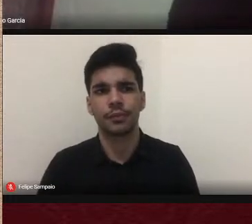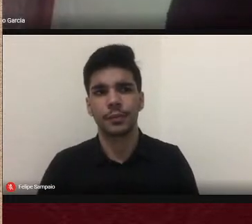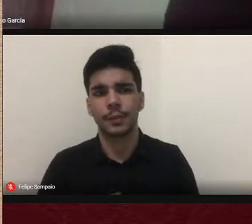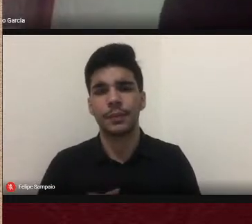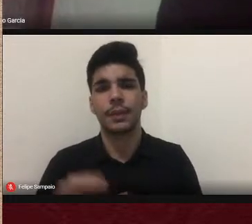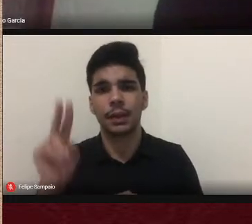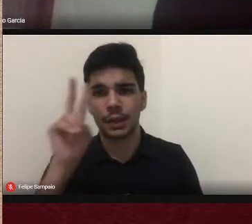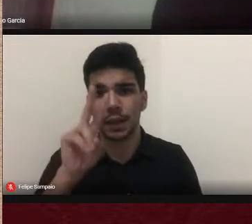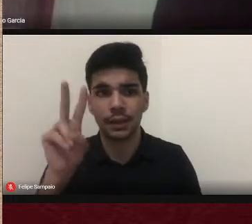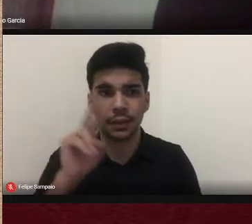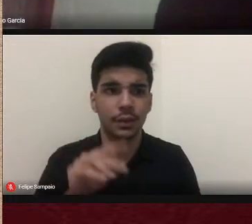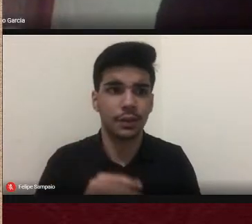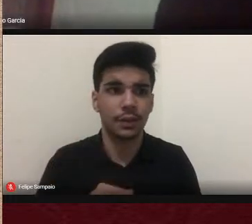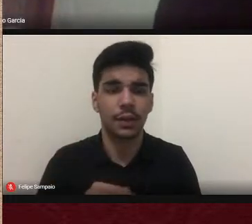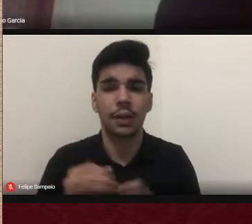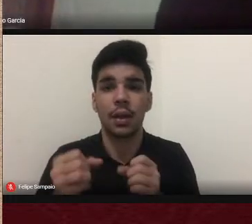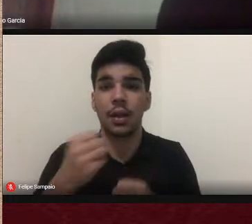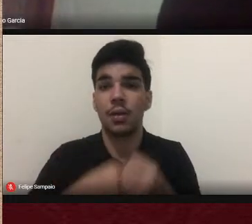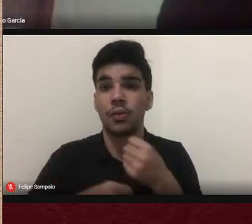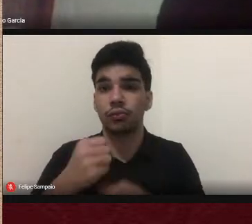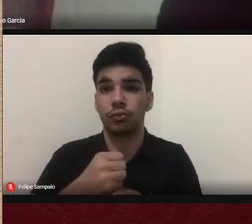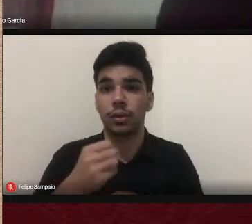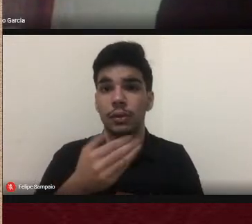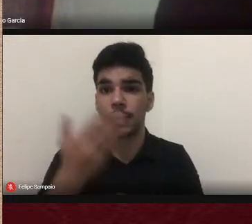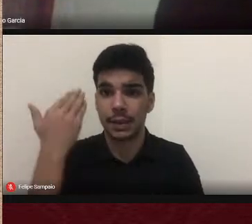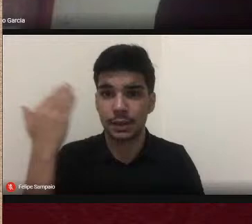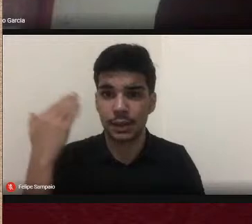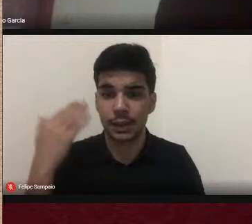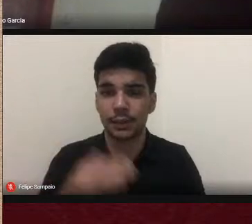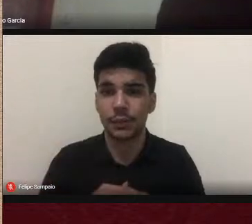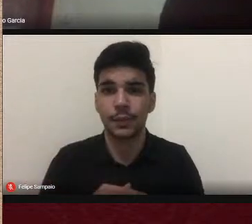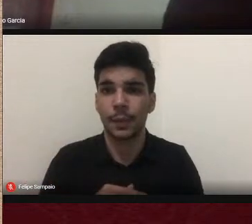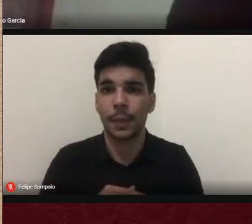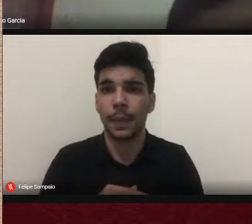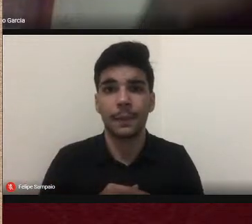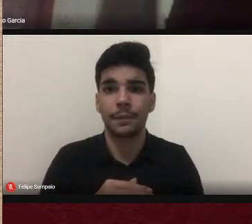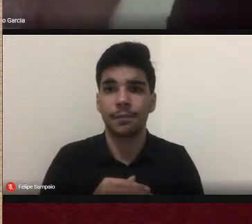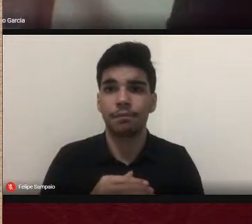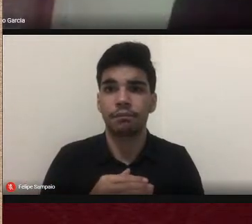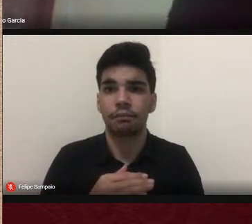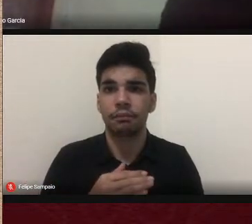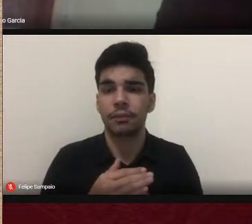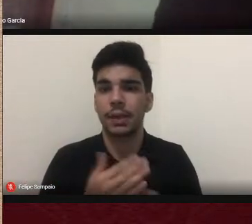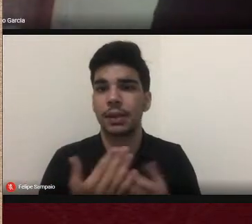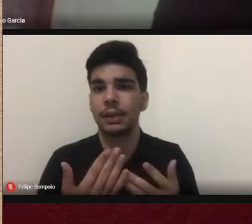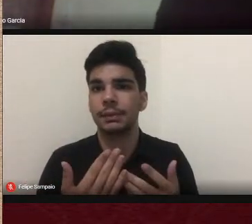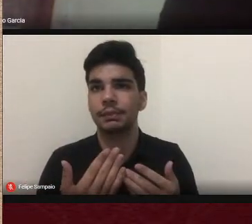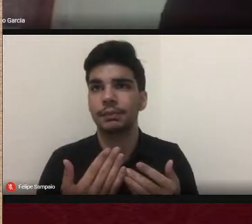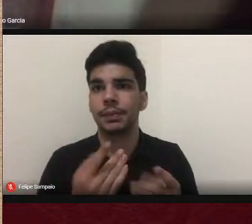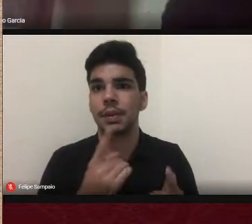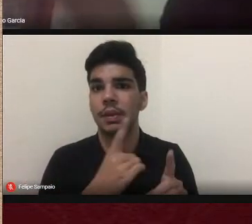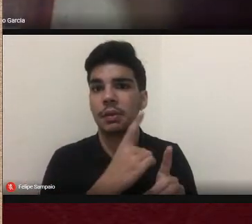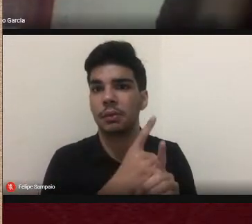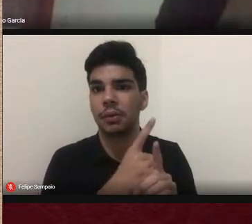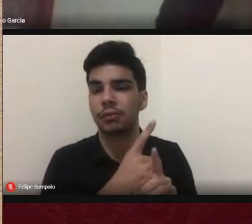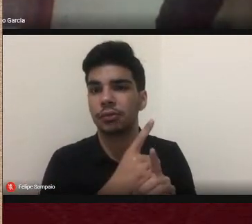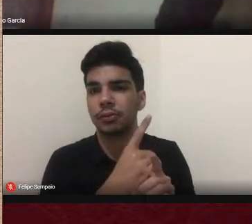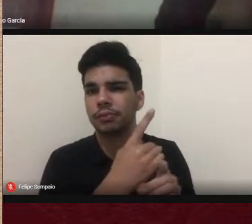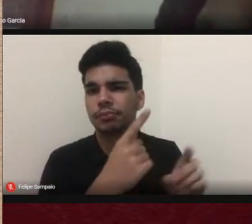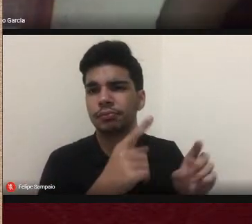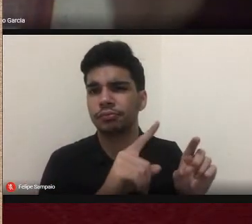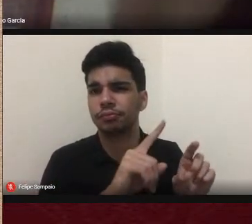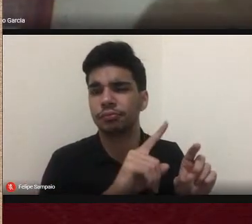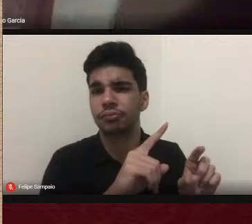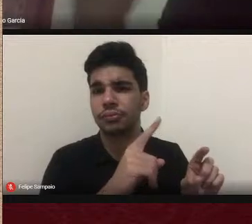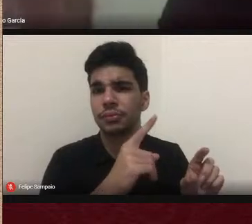Brasil coincidentemente foi lançada no ano passado também obviamente isso não é coincidência isso é fruto da própria epistêmica como diria Michel